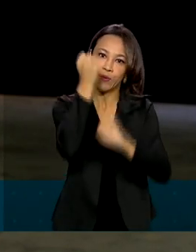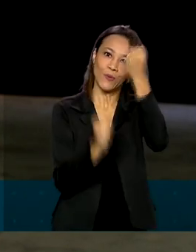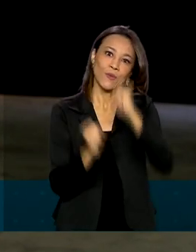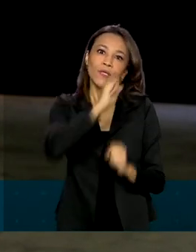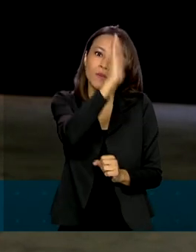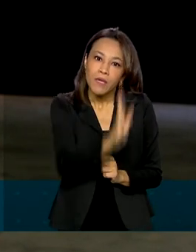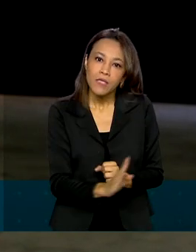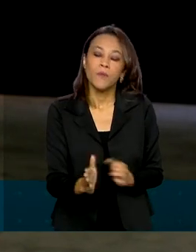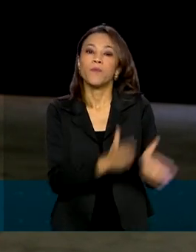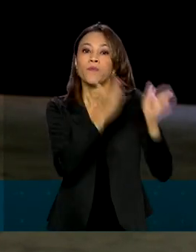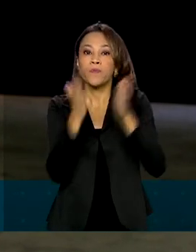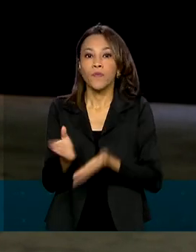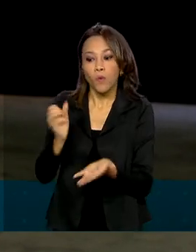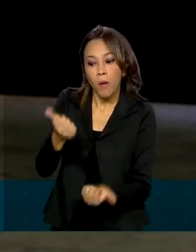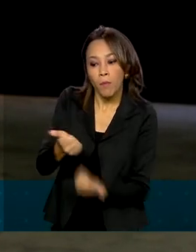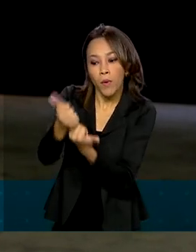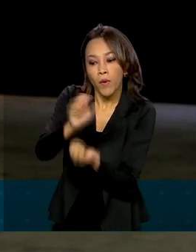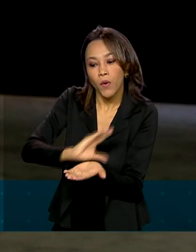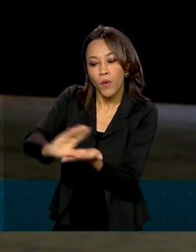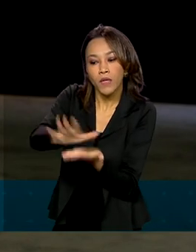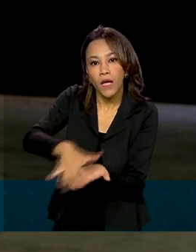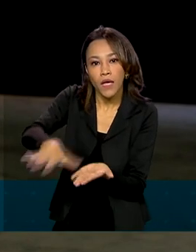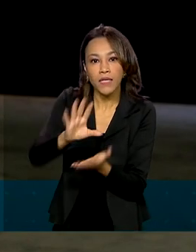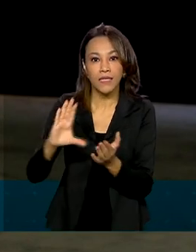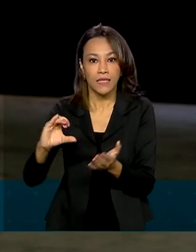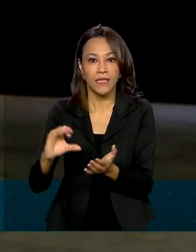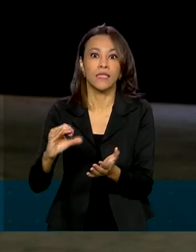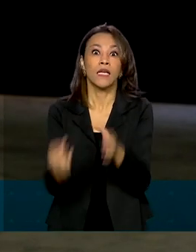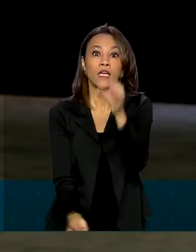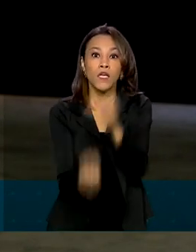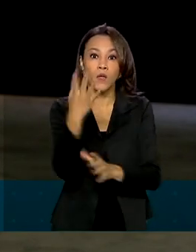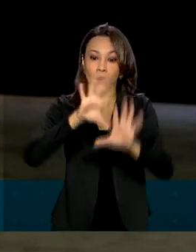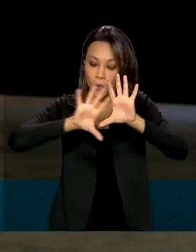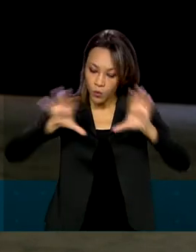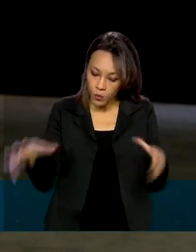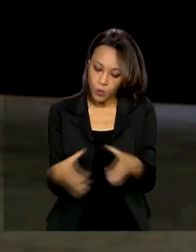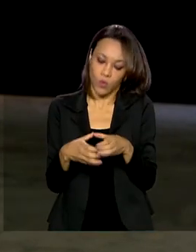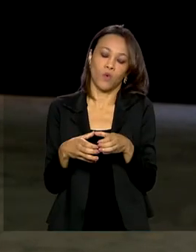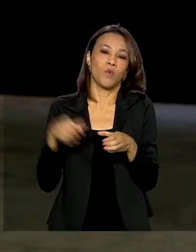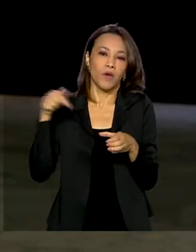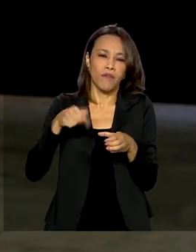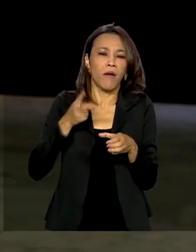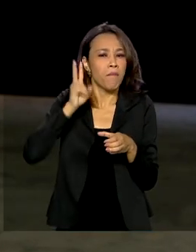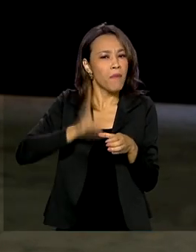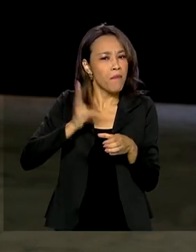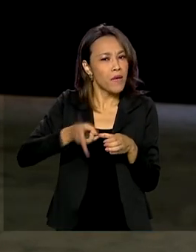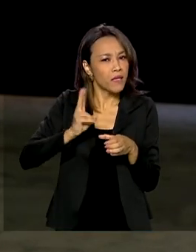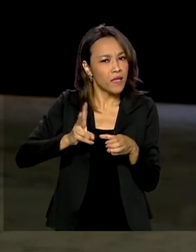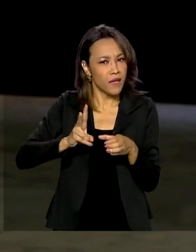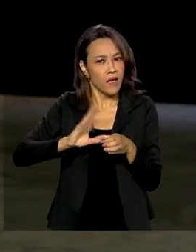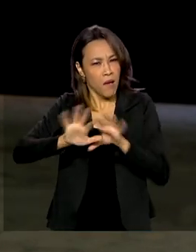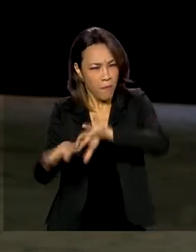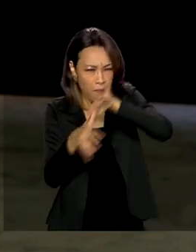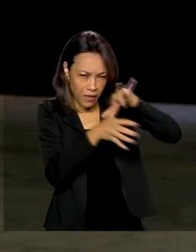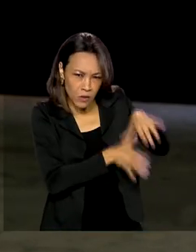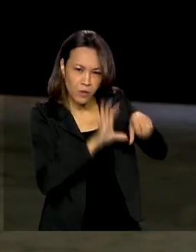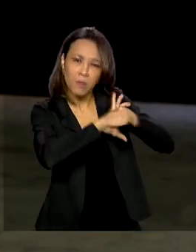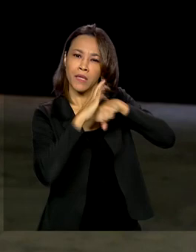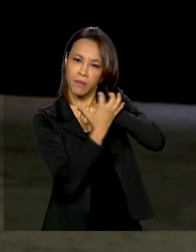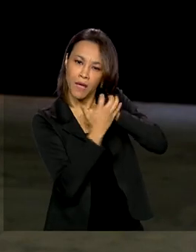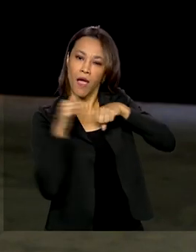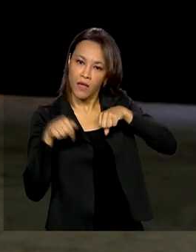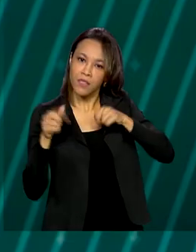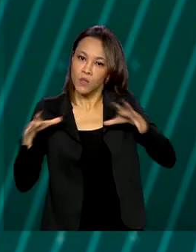ciência também permitiu a criação de uma rede que vai permanecer ativa mesmo depois de passada a pandemia do